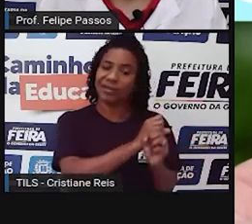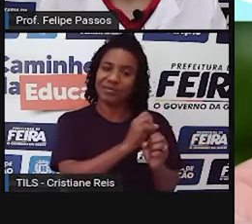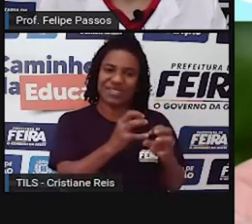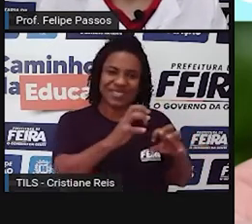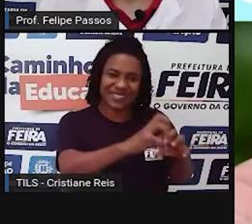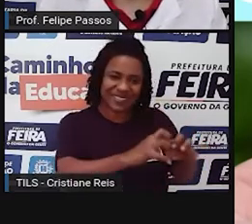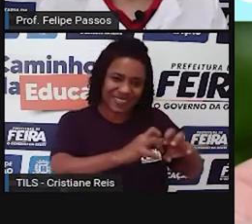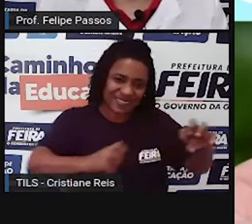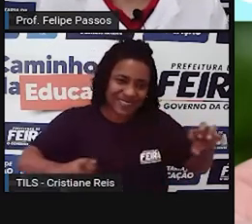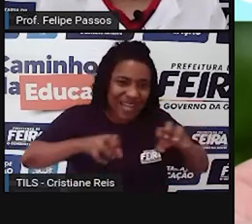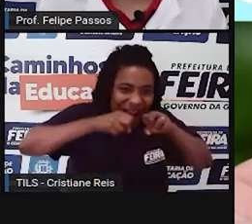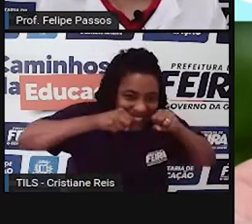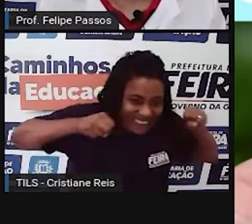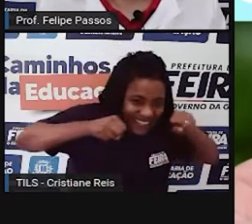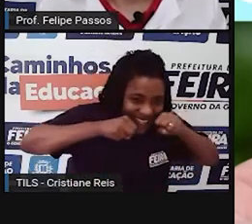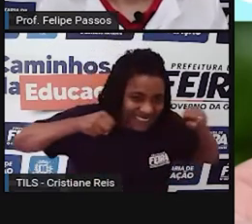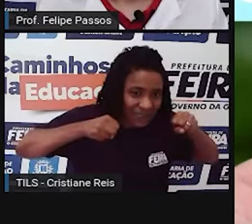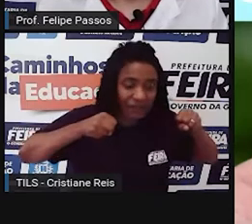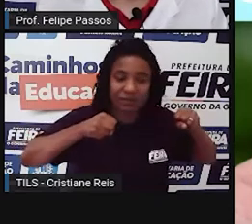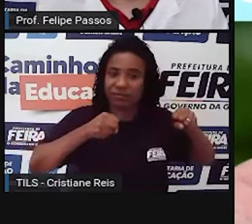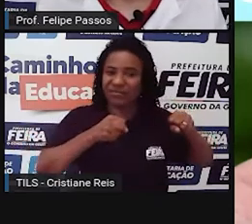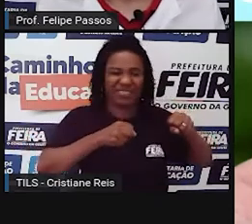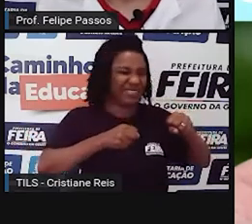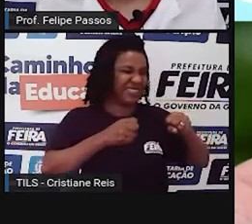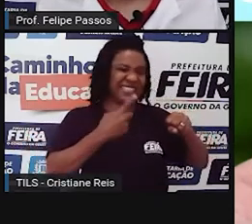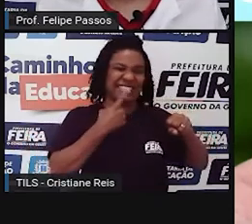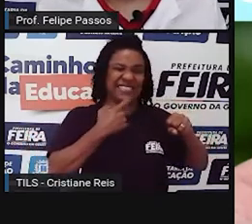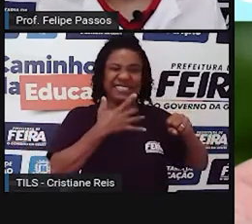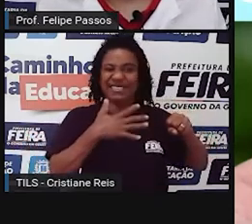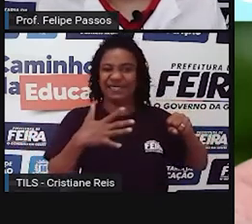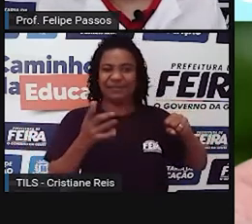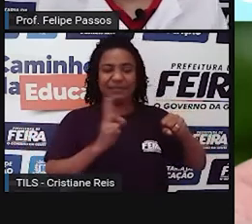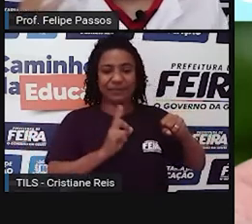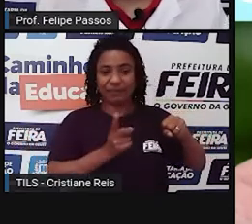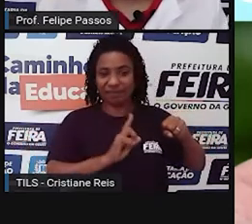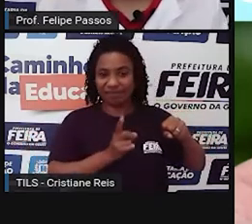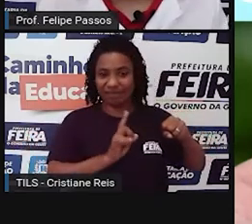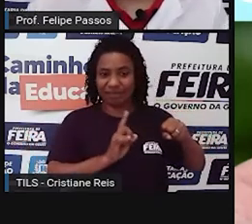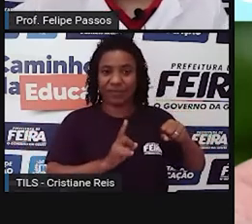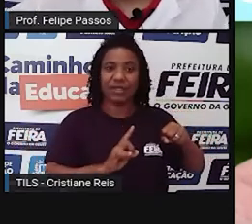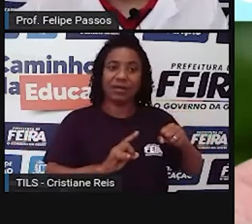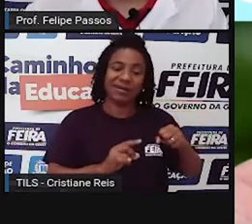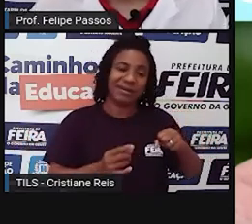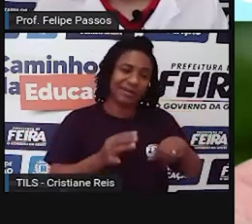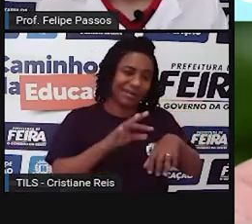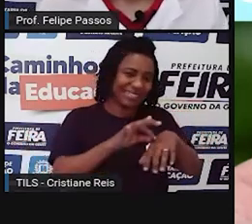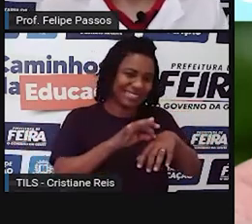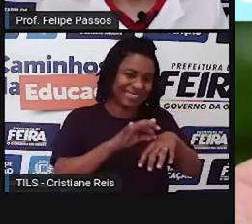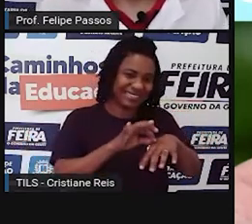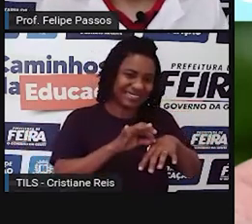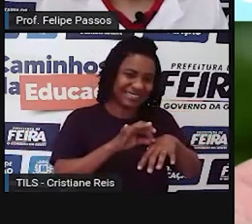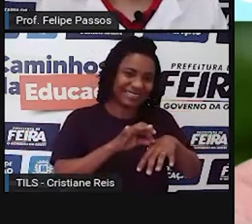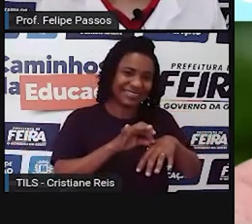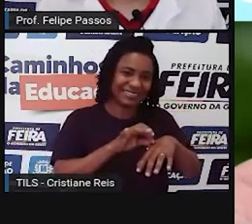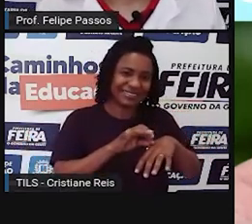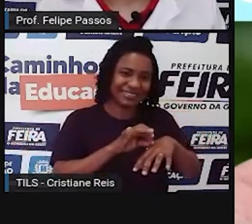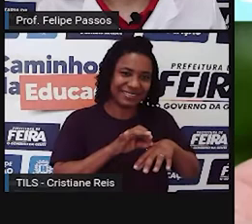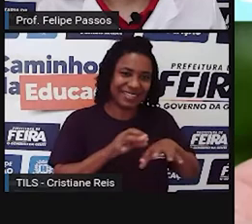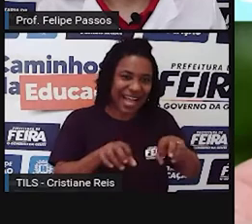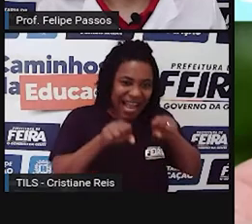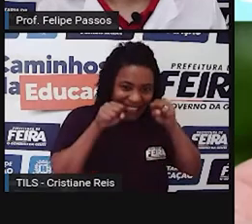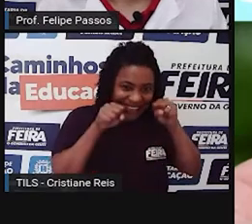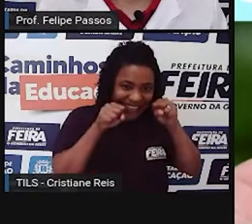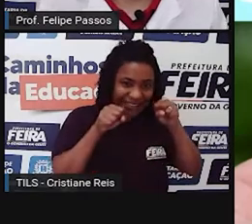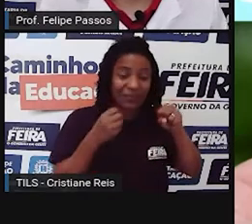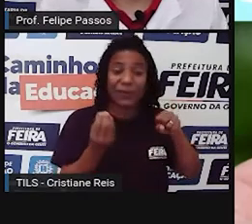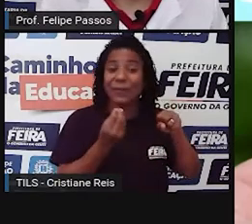unhas? Vai fazer uma melequeira, né? Vou cortar com os dentes? Então, eu vou logo comer a carne e aí o pessoal do vilarejo vai ficar sem